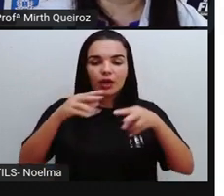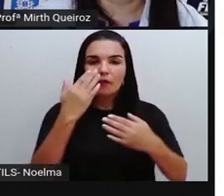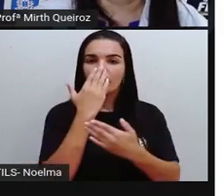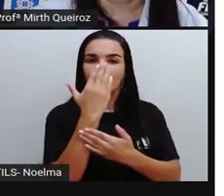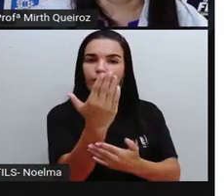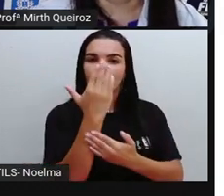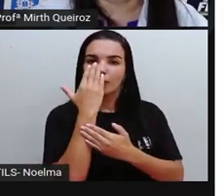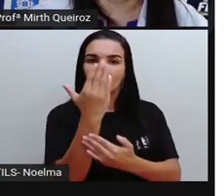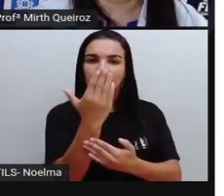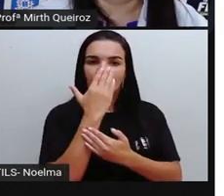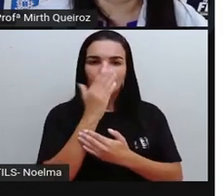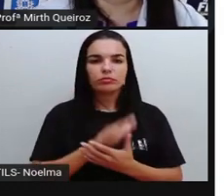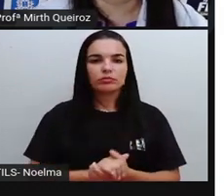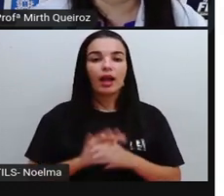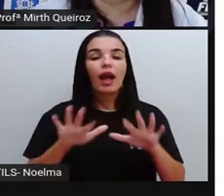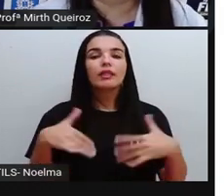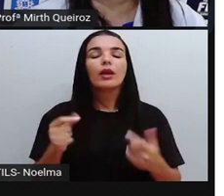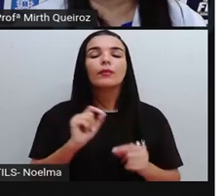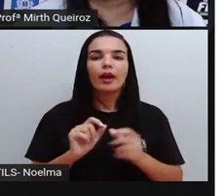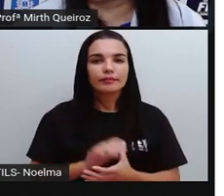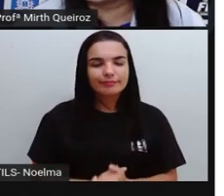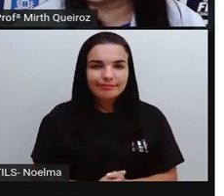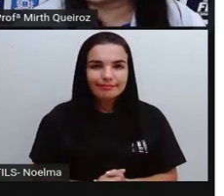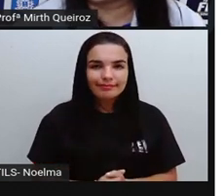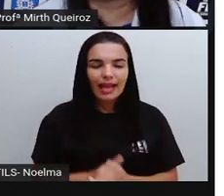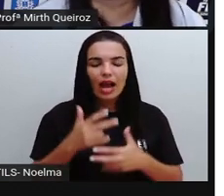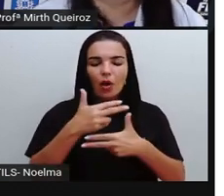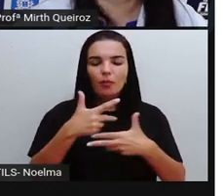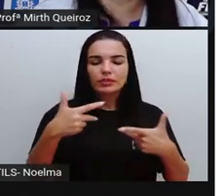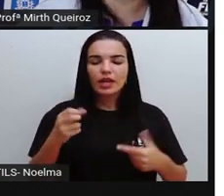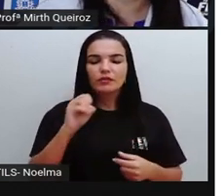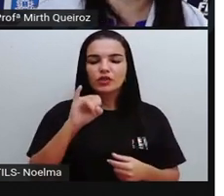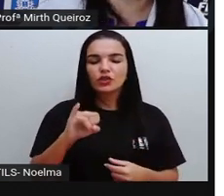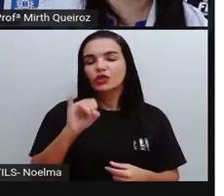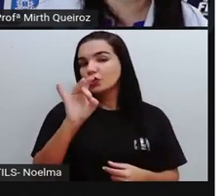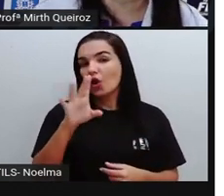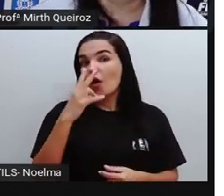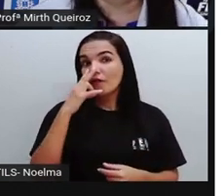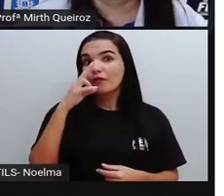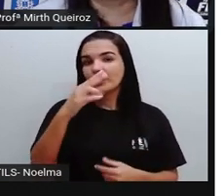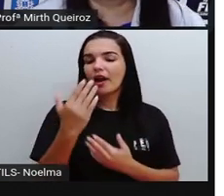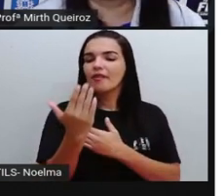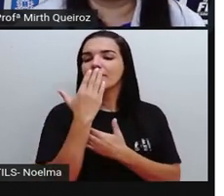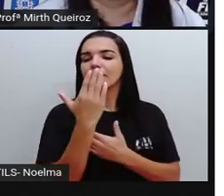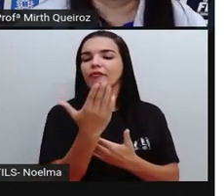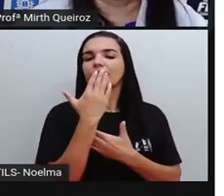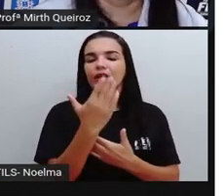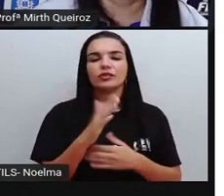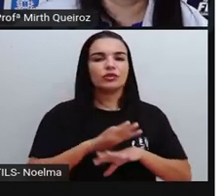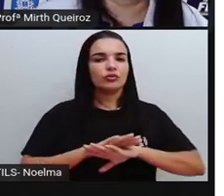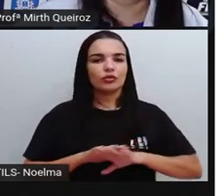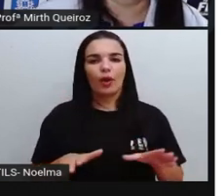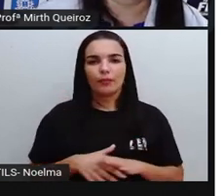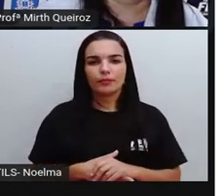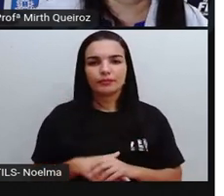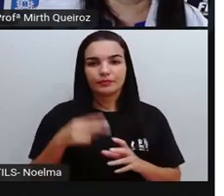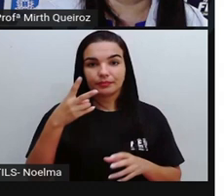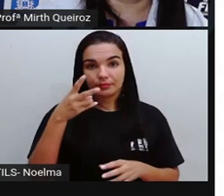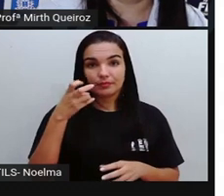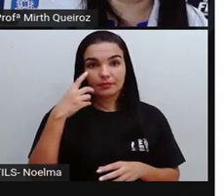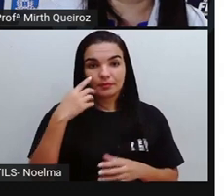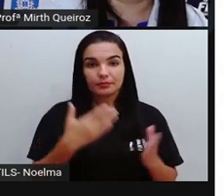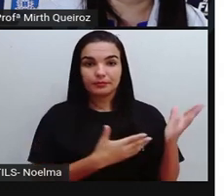frontal, o objeto é visto de frente. Por isso que se chama visão frontal. Observe aí.